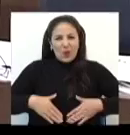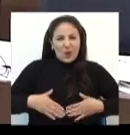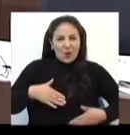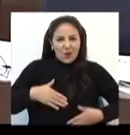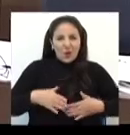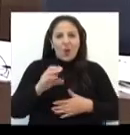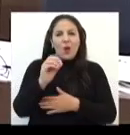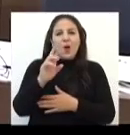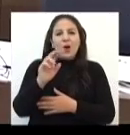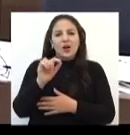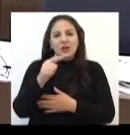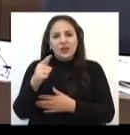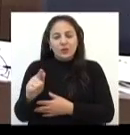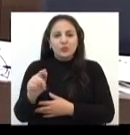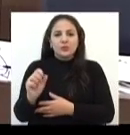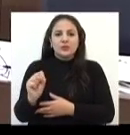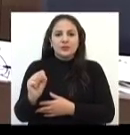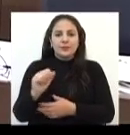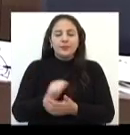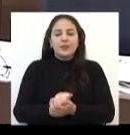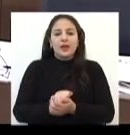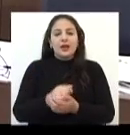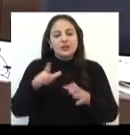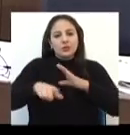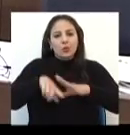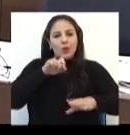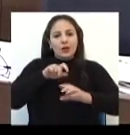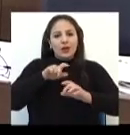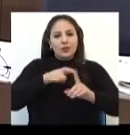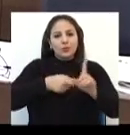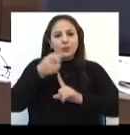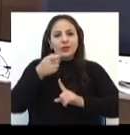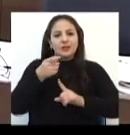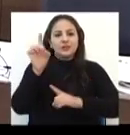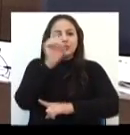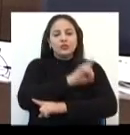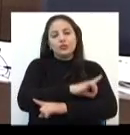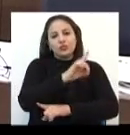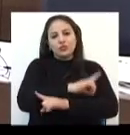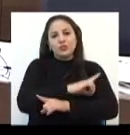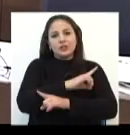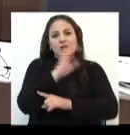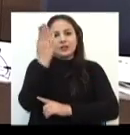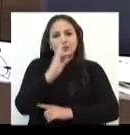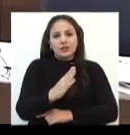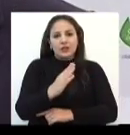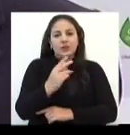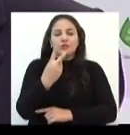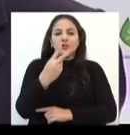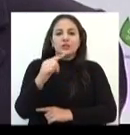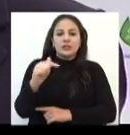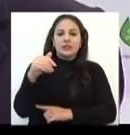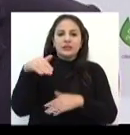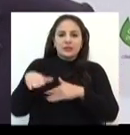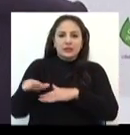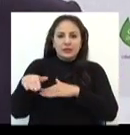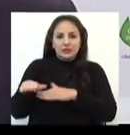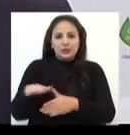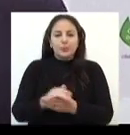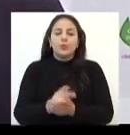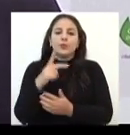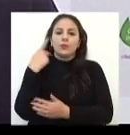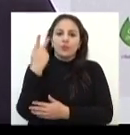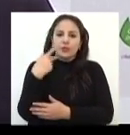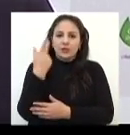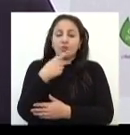escolha do mês foi uma maneira de integrar o Dia Nacional, comemorado em 27 de setembro. O vereador Uberi